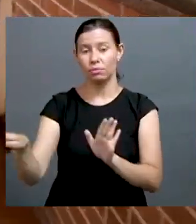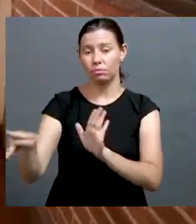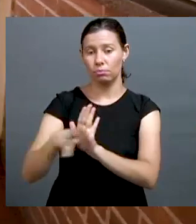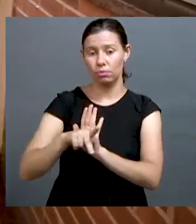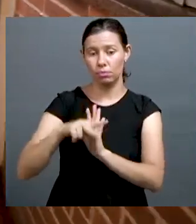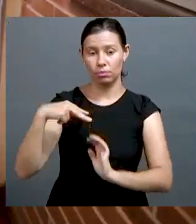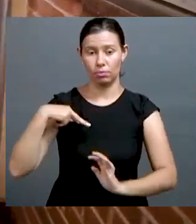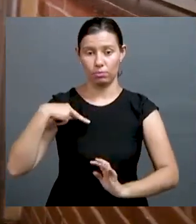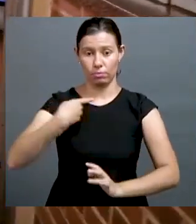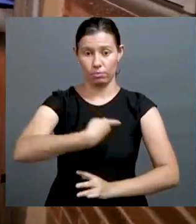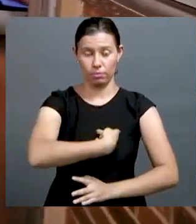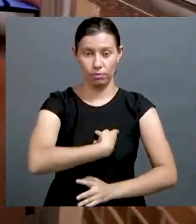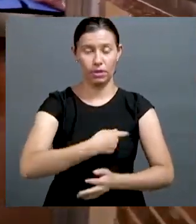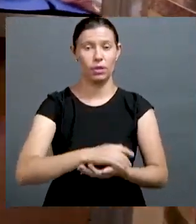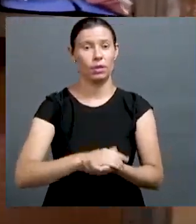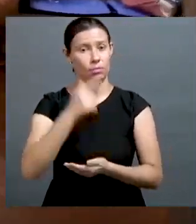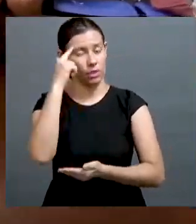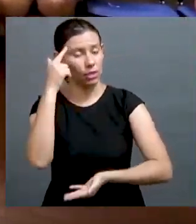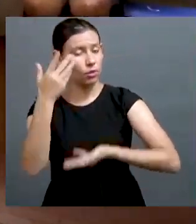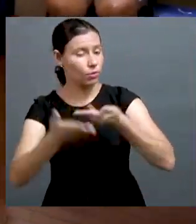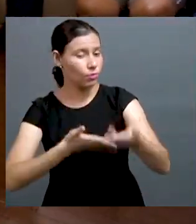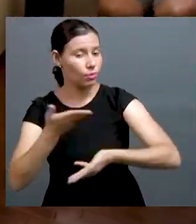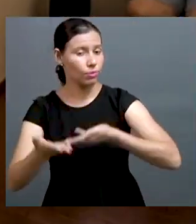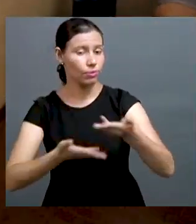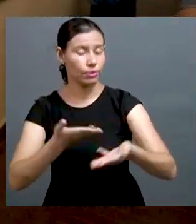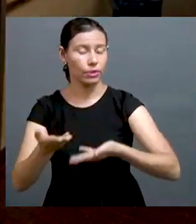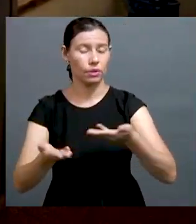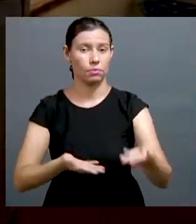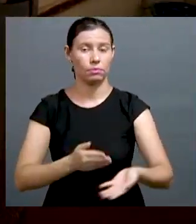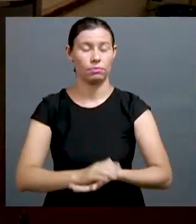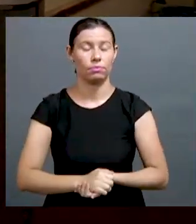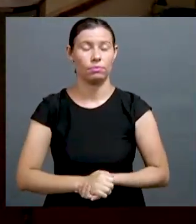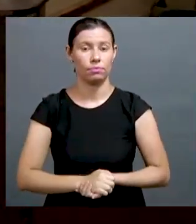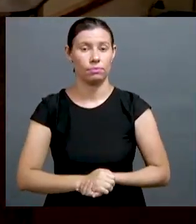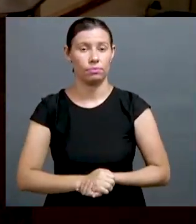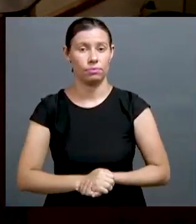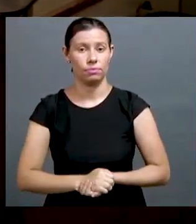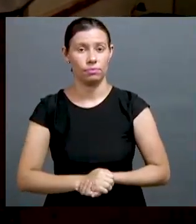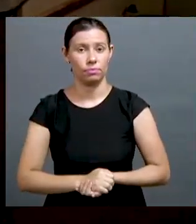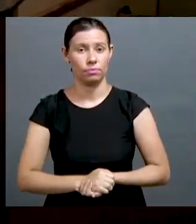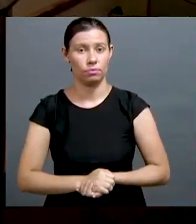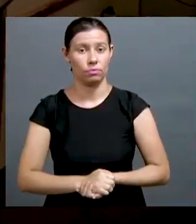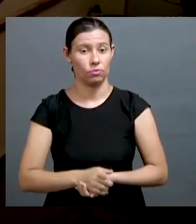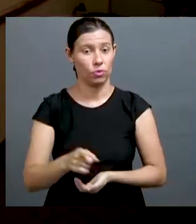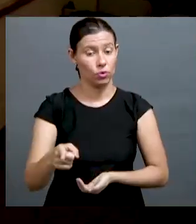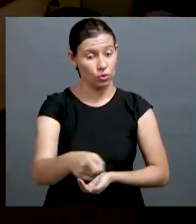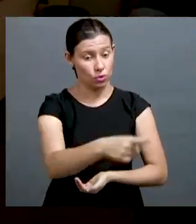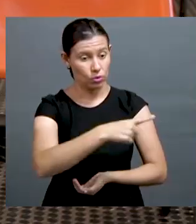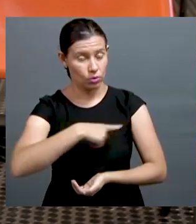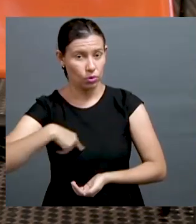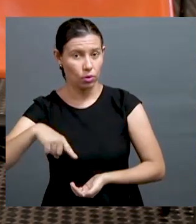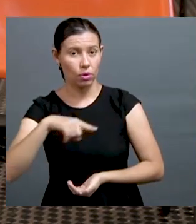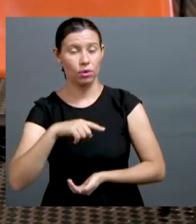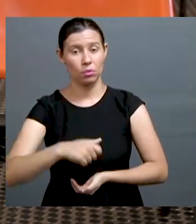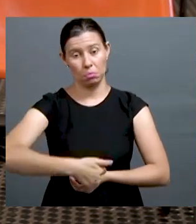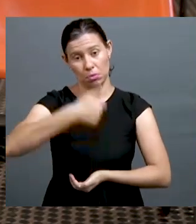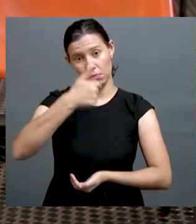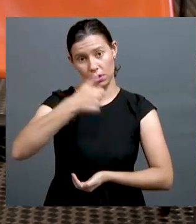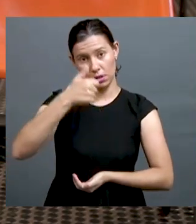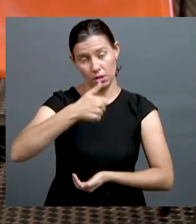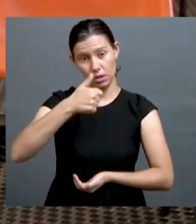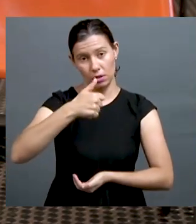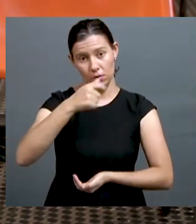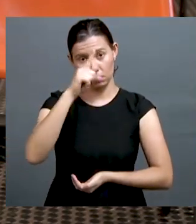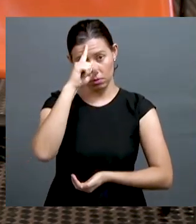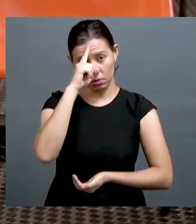Brasil, voltado para as travestis, né, para pensar um cuidado com elas, né. Nós